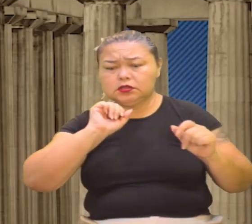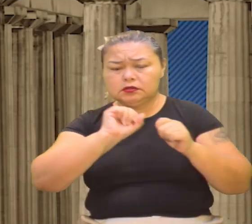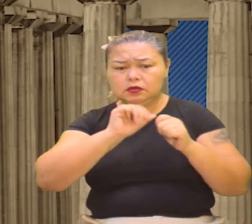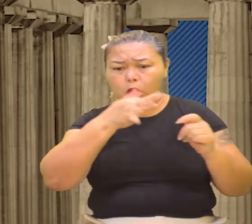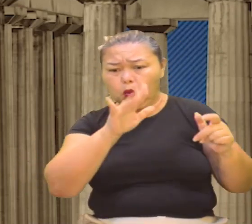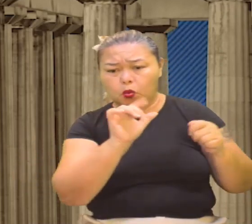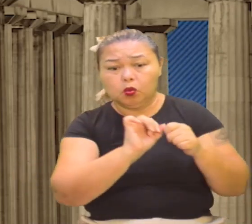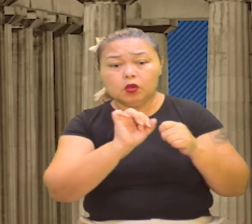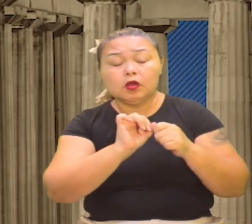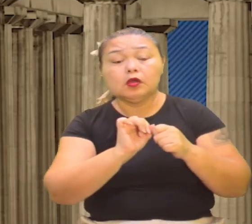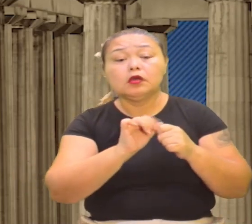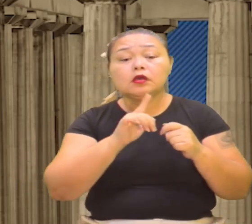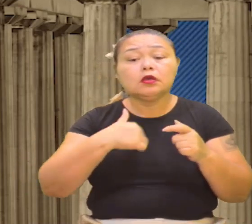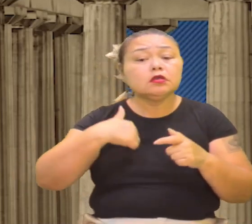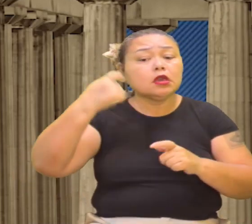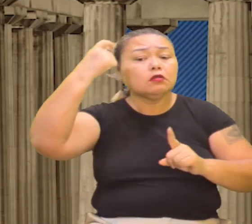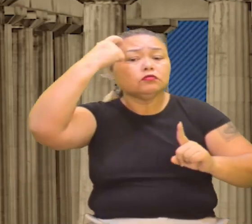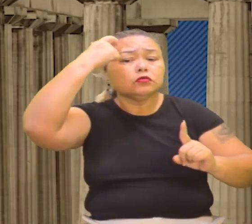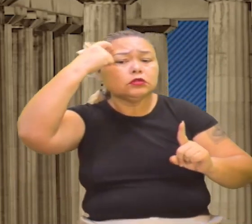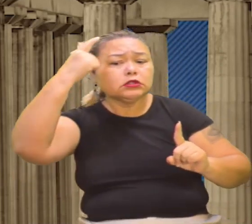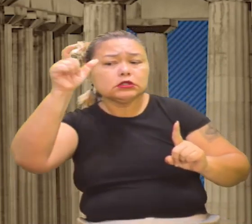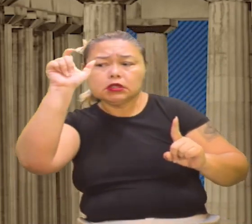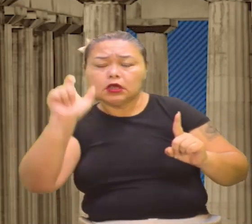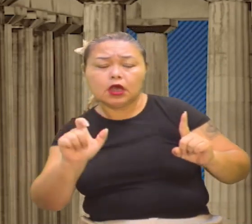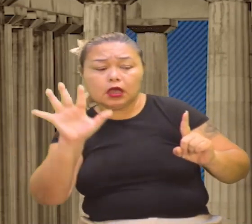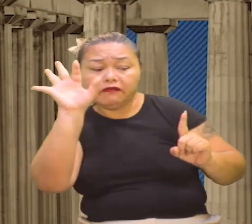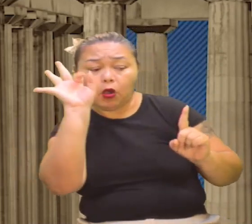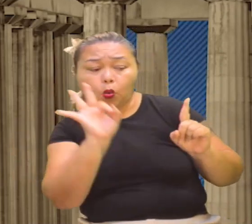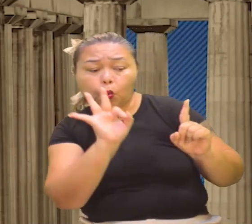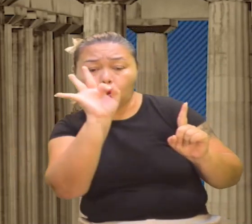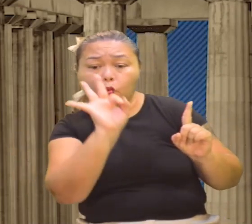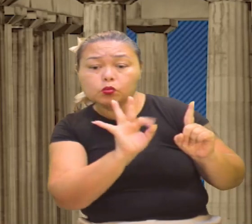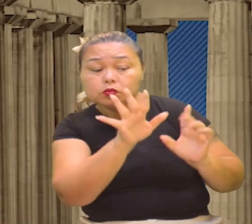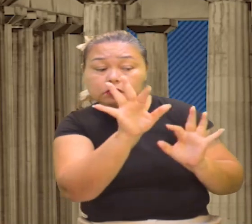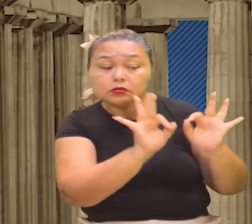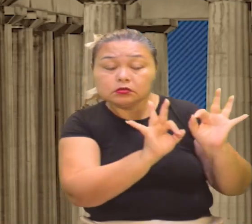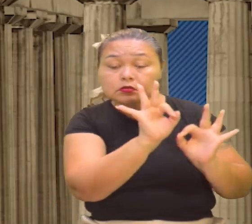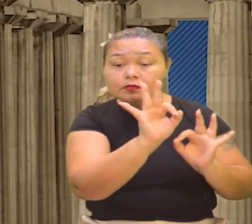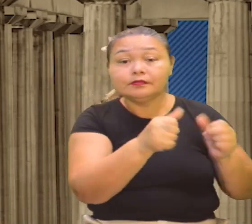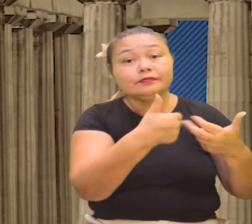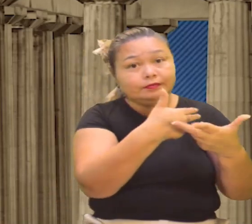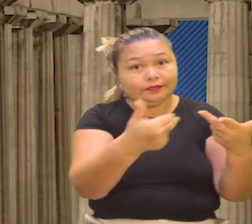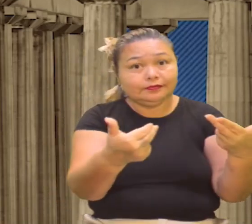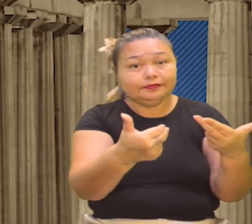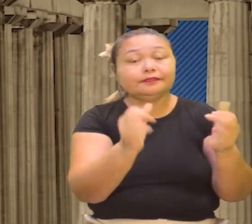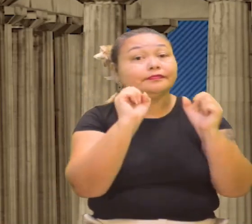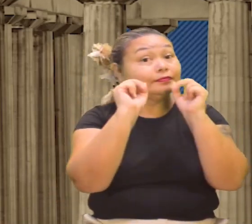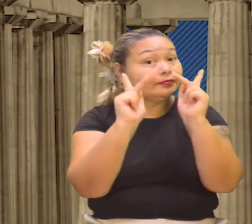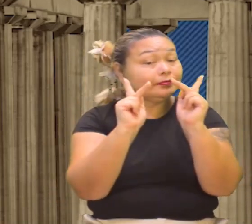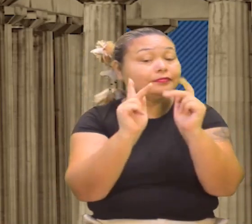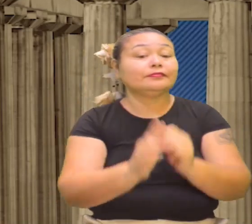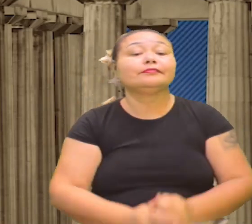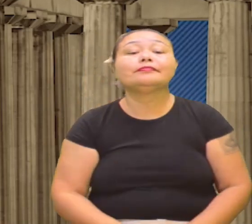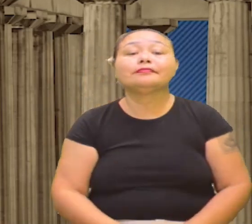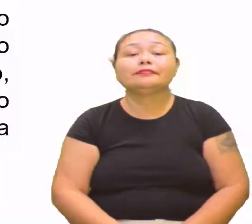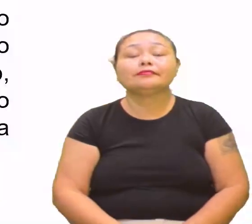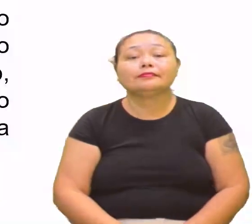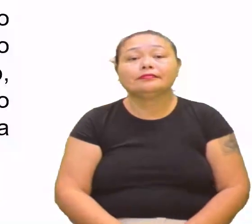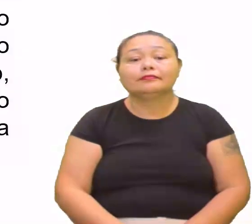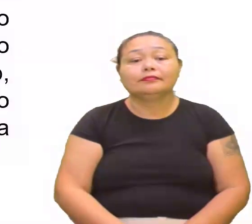tá, ele que está ali, por ser inteligente, ele vai coordenar, e etc, ok? Continuando, além,